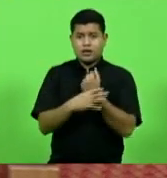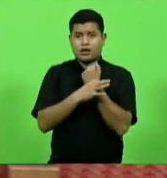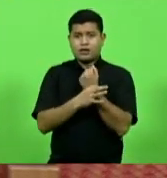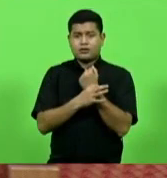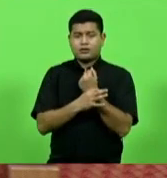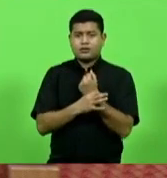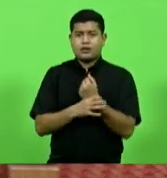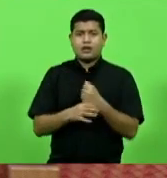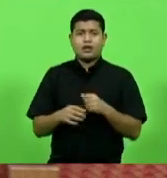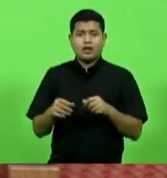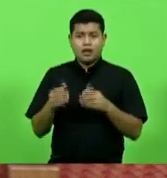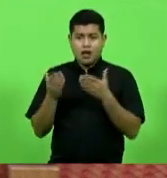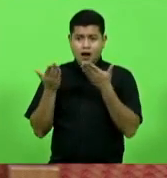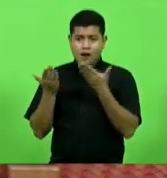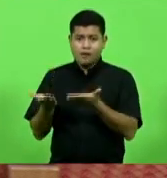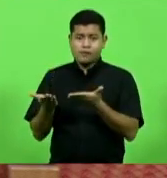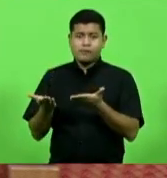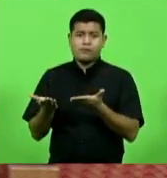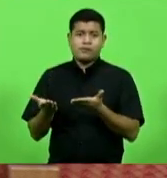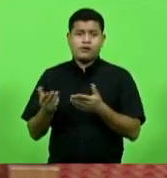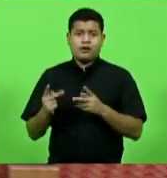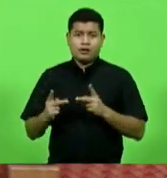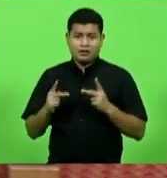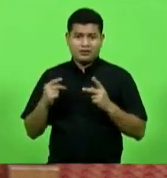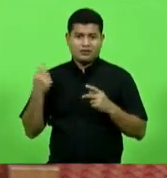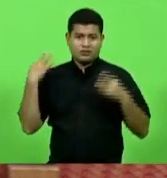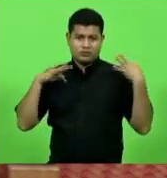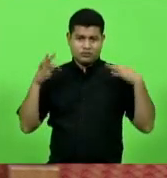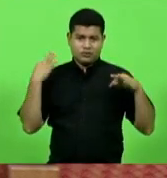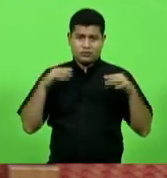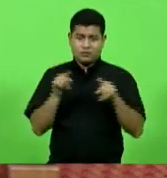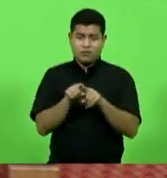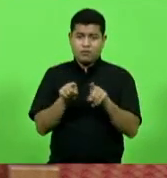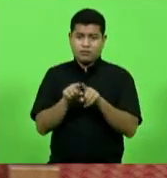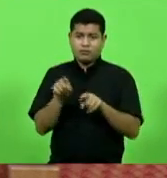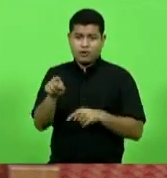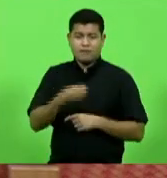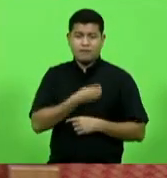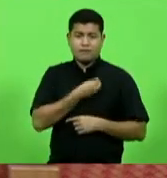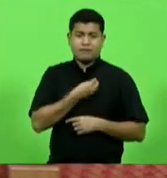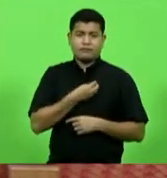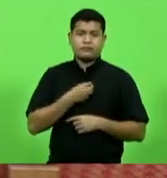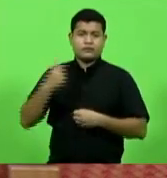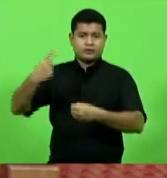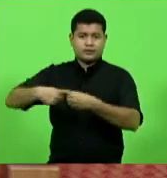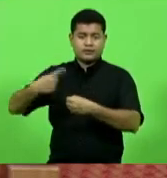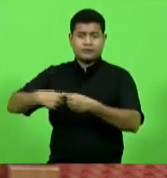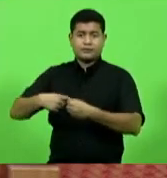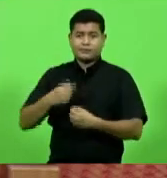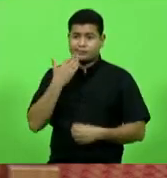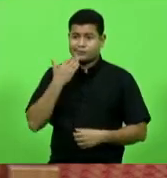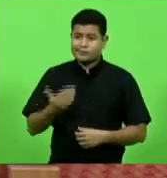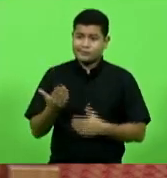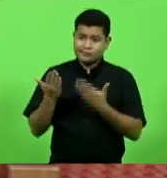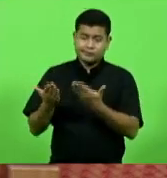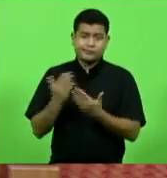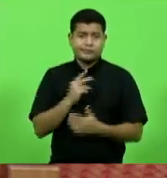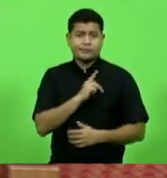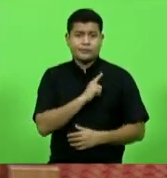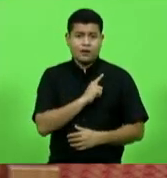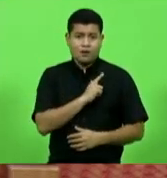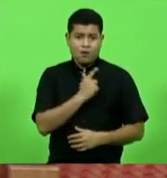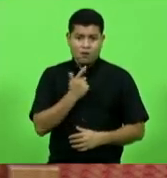segurança de visitantes e moradores então faço esse apelo ao governador ao comandante-geral